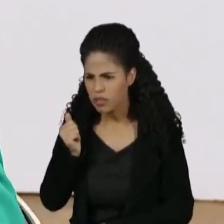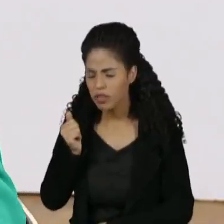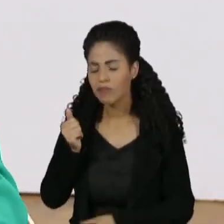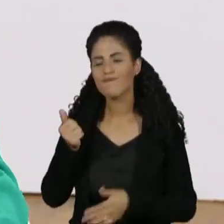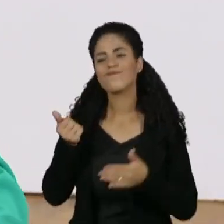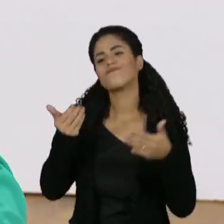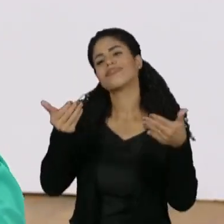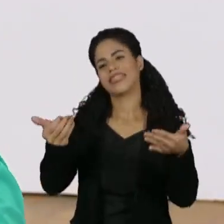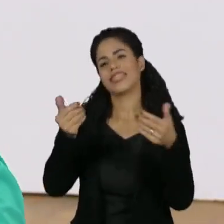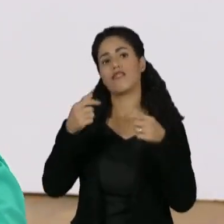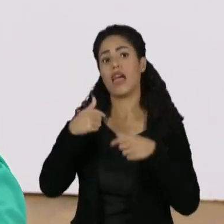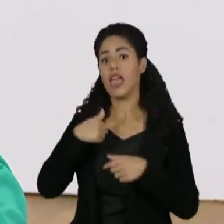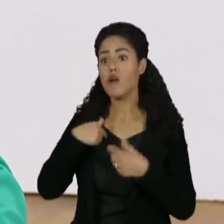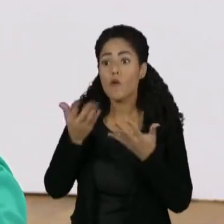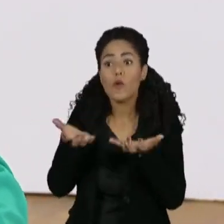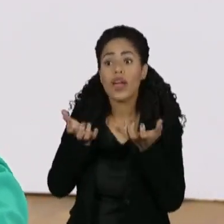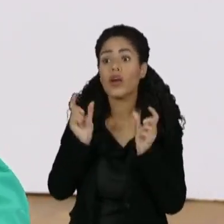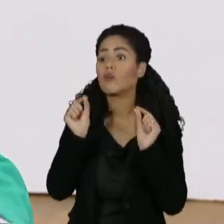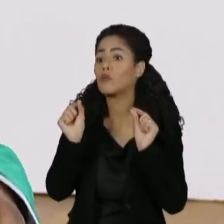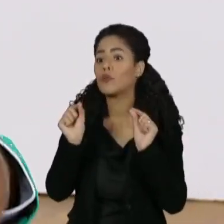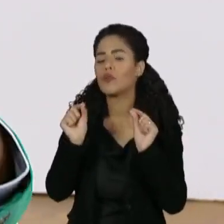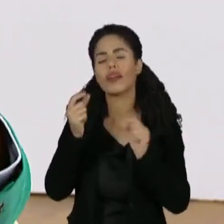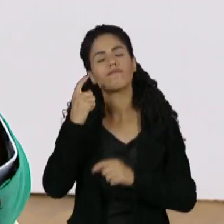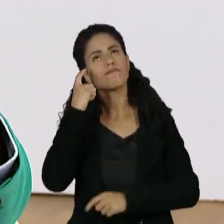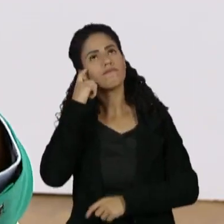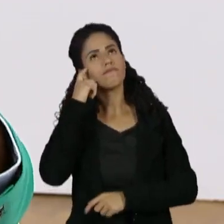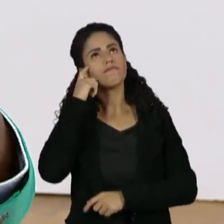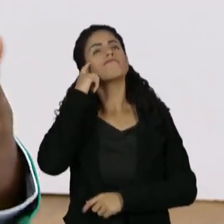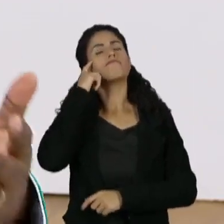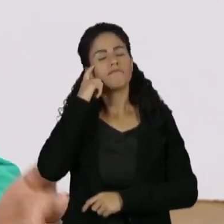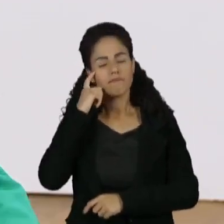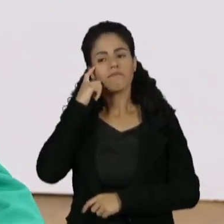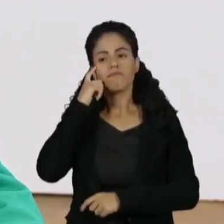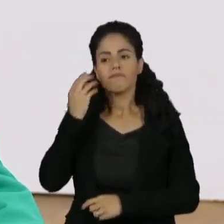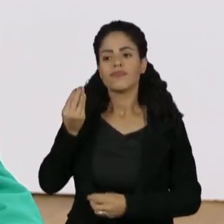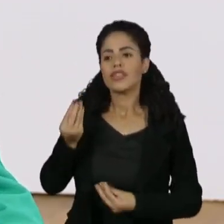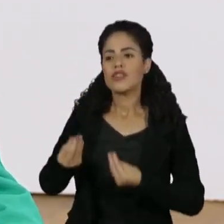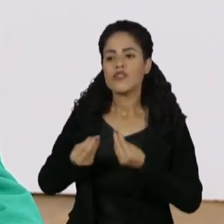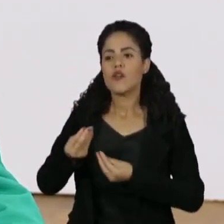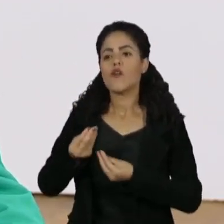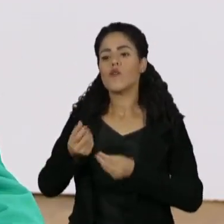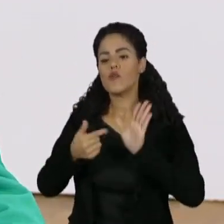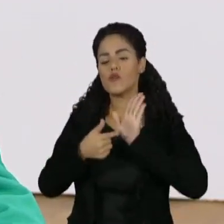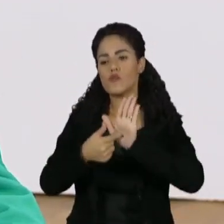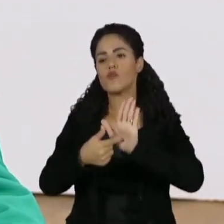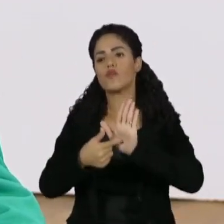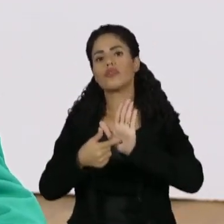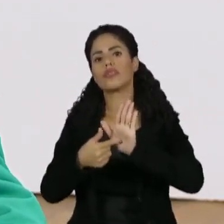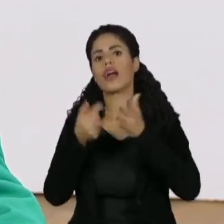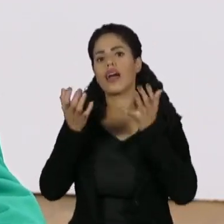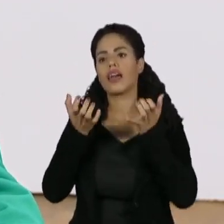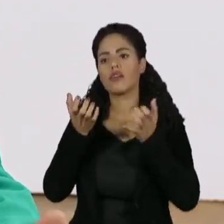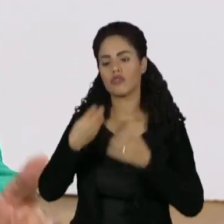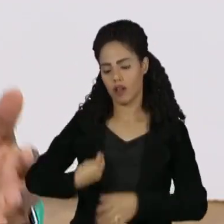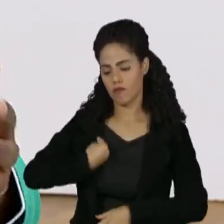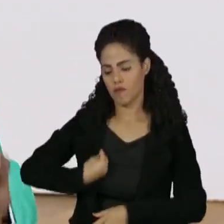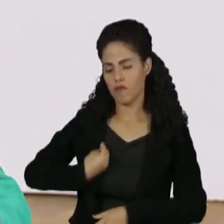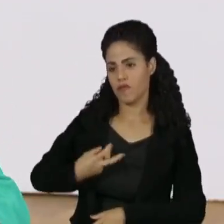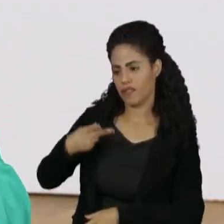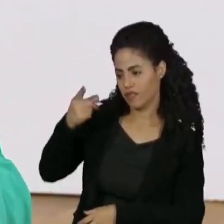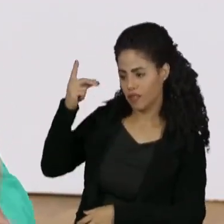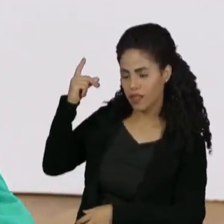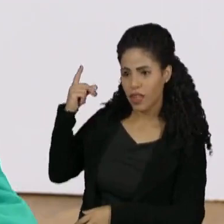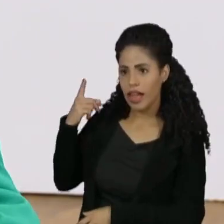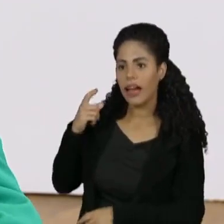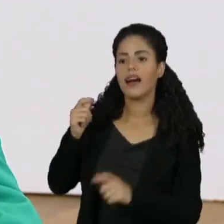Então, o que eu quero com isso é um dos exemplos que eu citei, que eu já vivi, mas